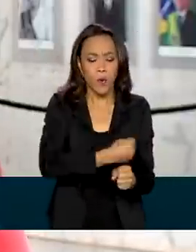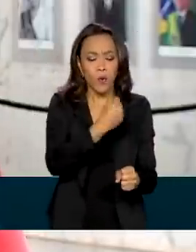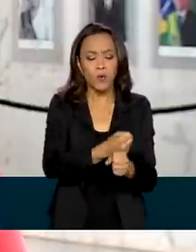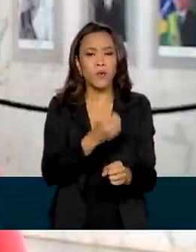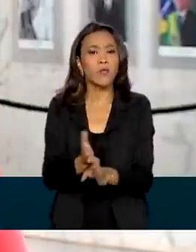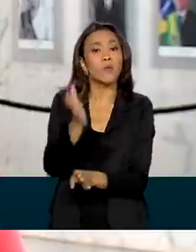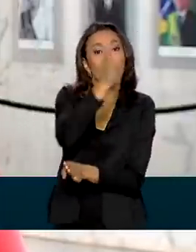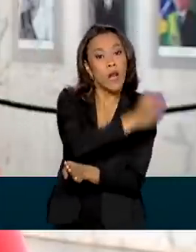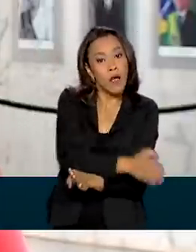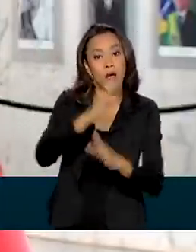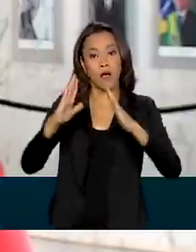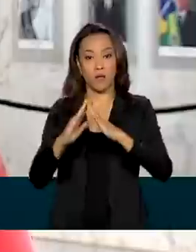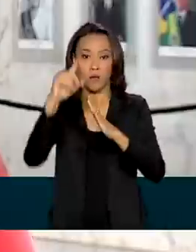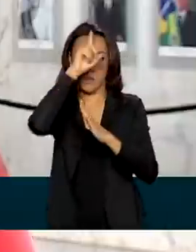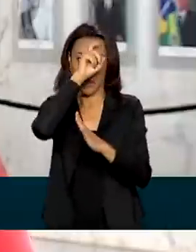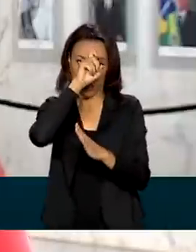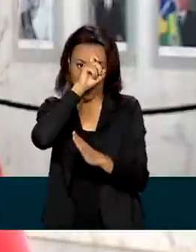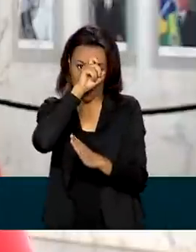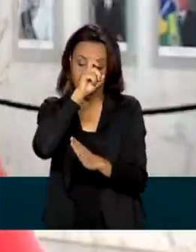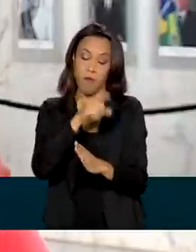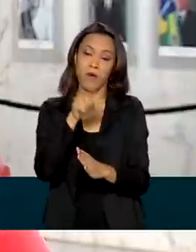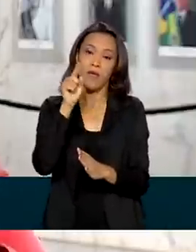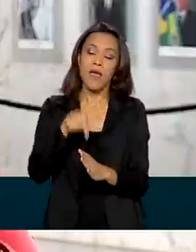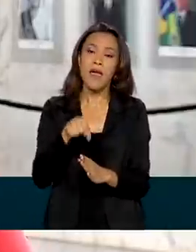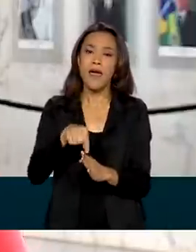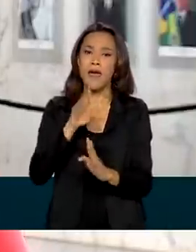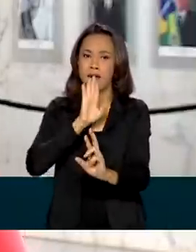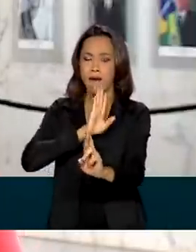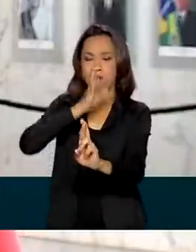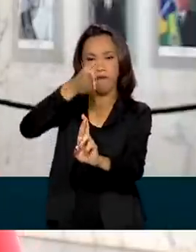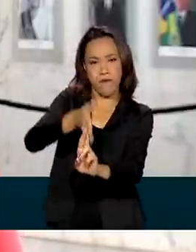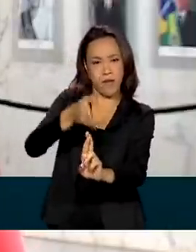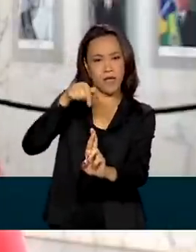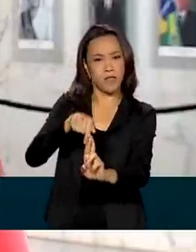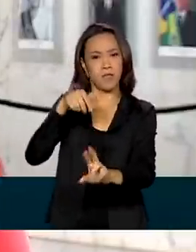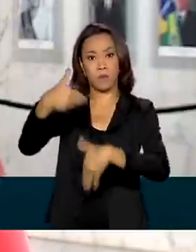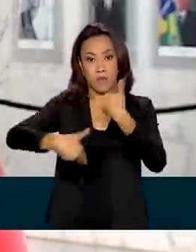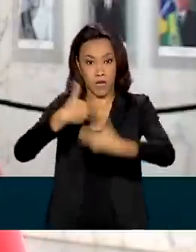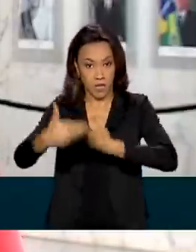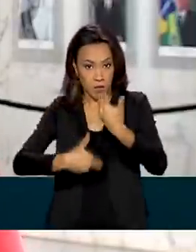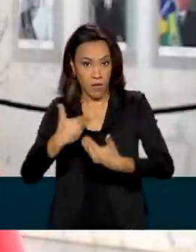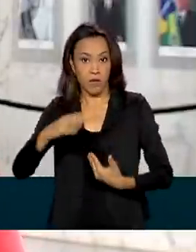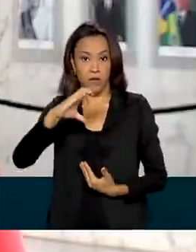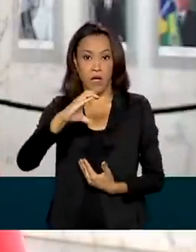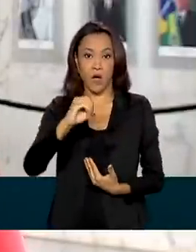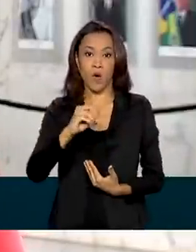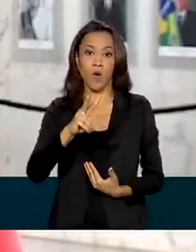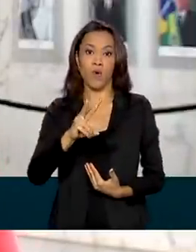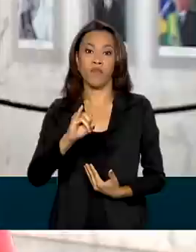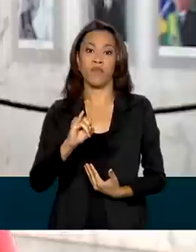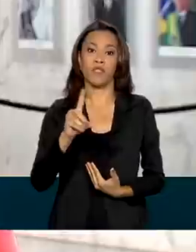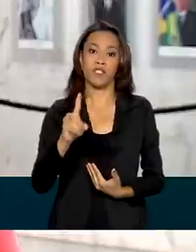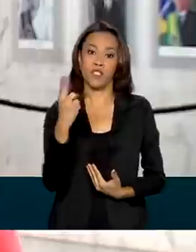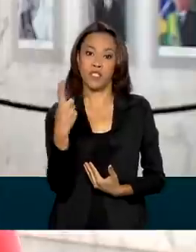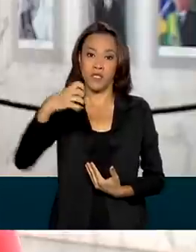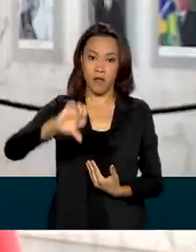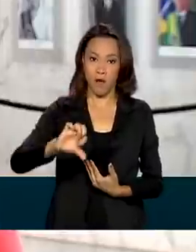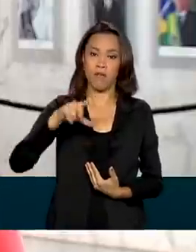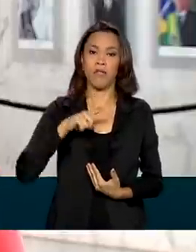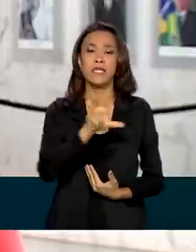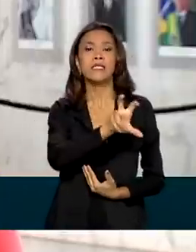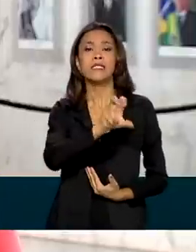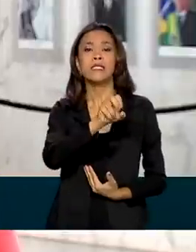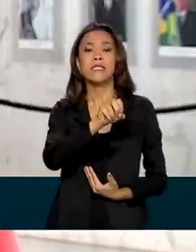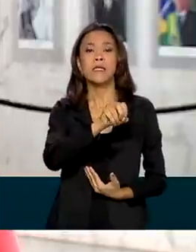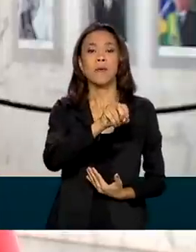Hospital Delfina Aziz, que é considerado um dos hospitais referência no tratamento da Covid-19. Ela tem 50 leitos e é uma